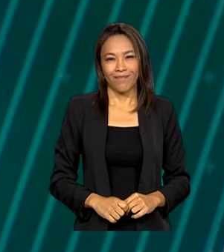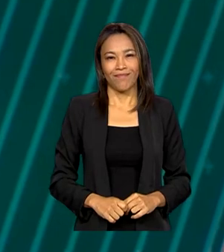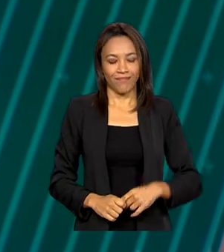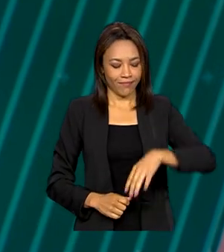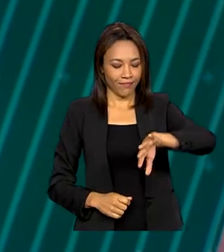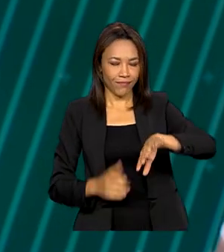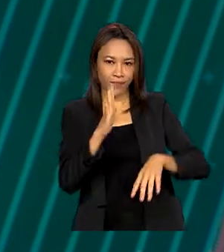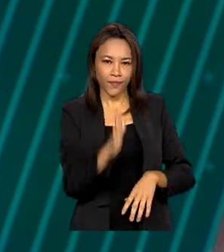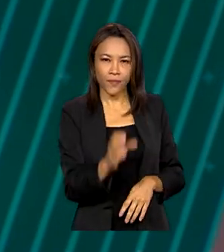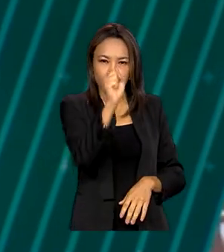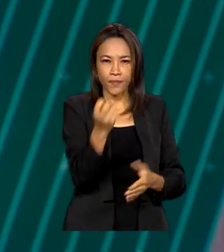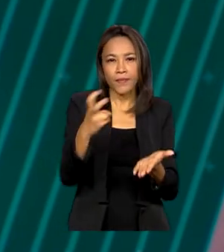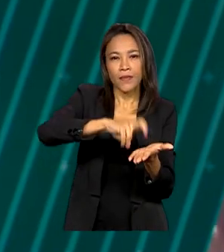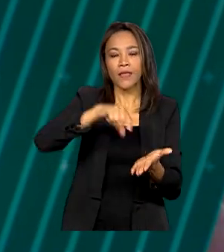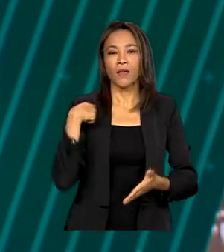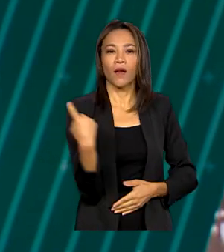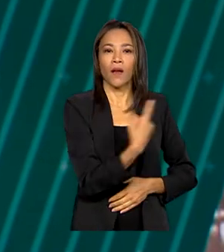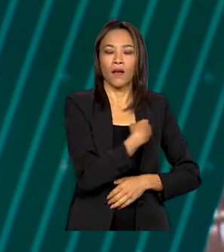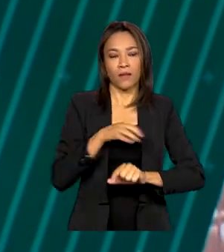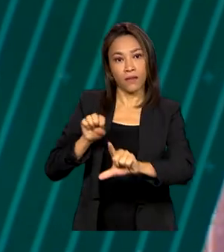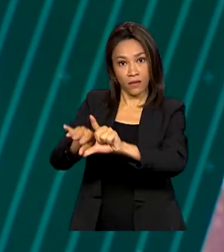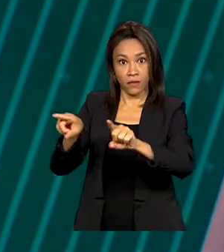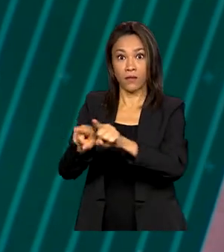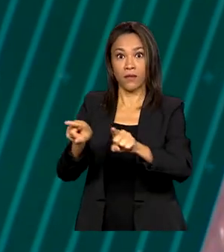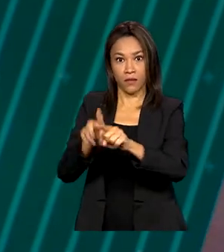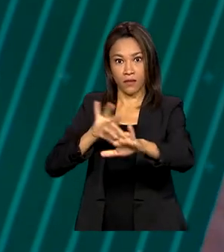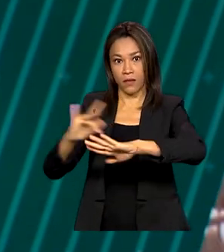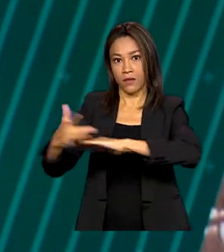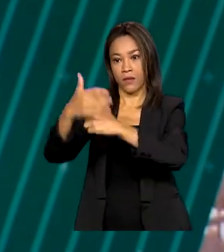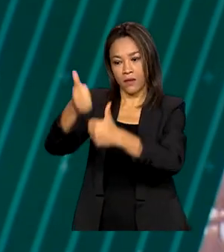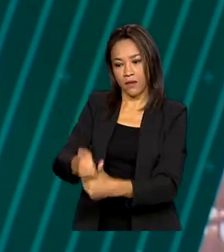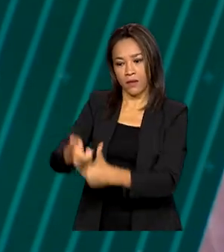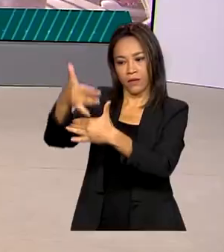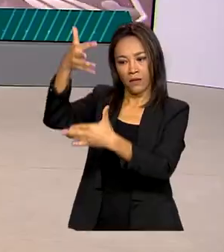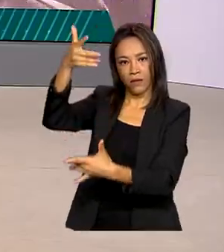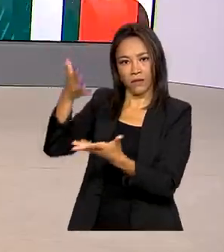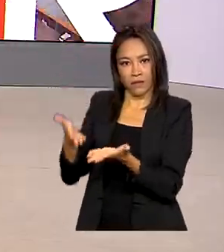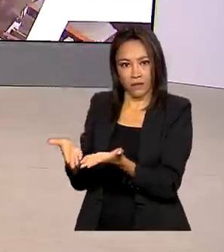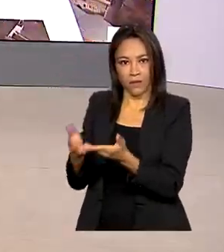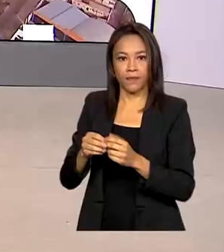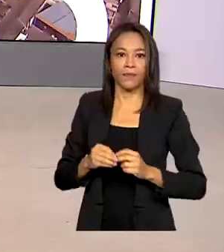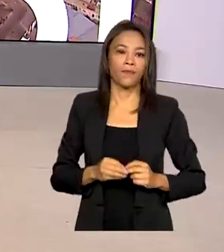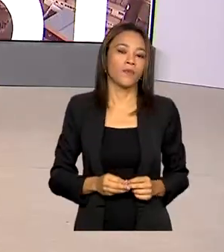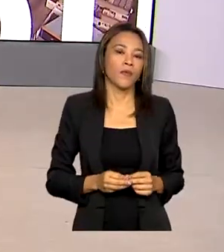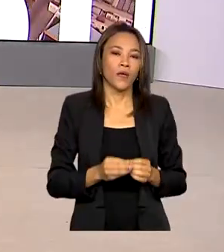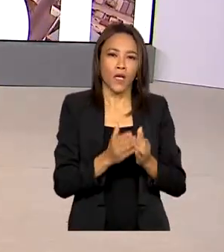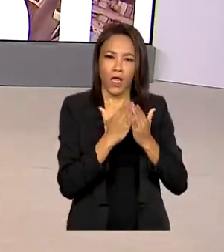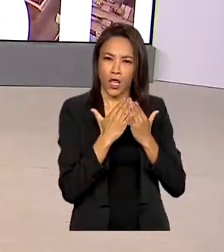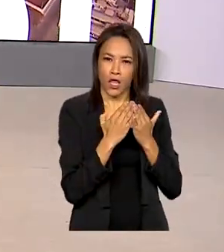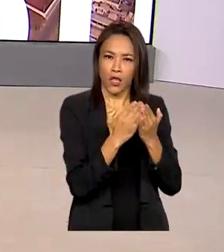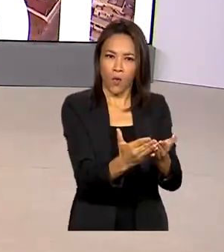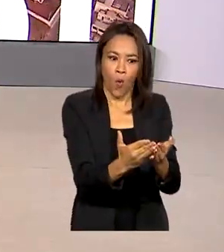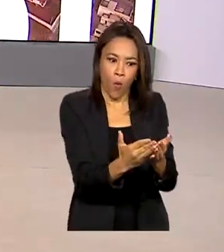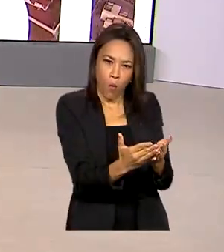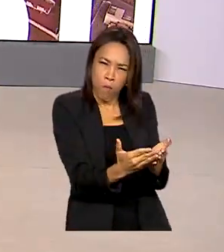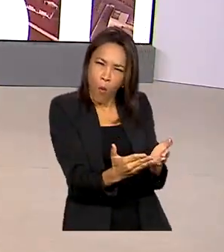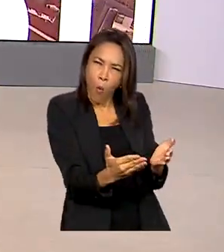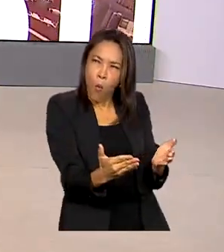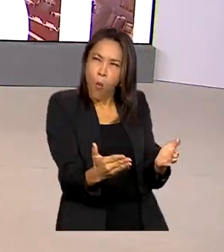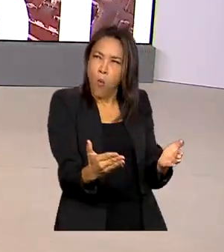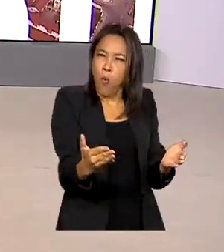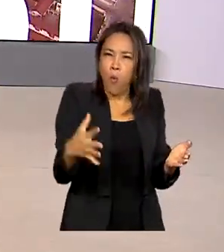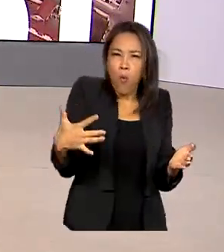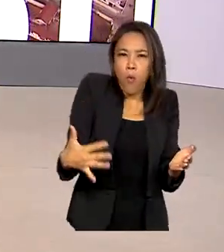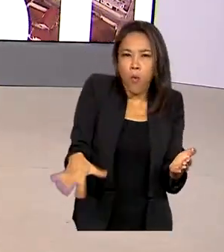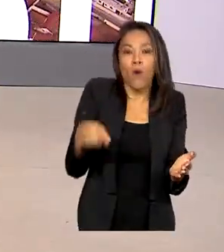Oito horas da manhã, estamos ao vivo também pelas redes sociais. O maior navio da Marinha vai atuar como